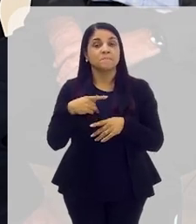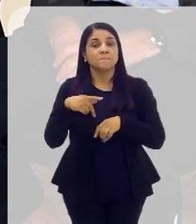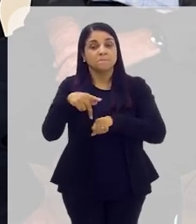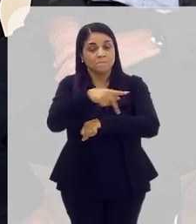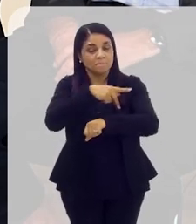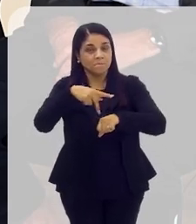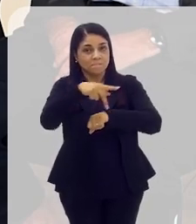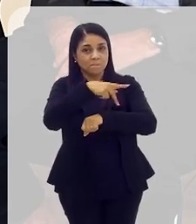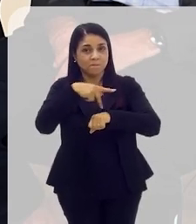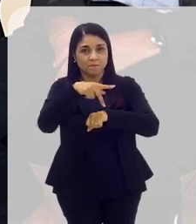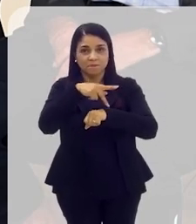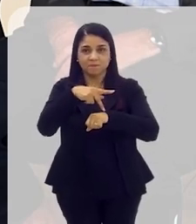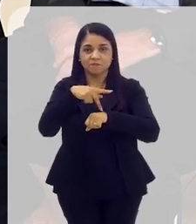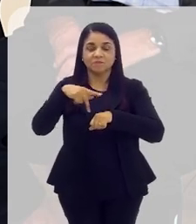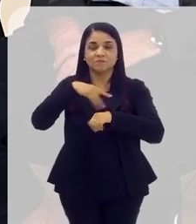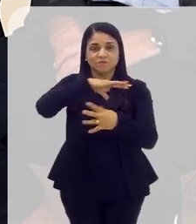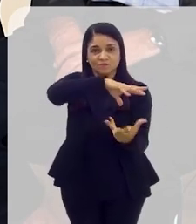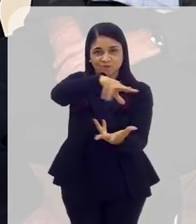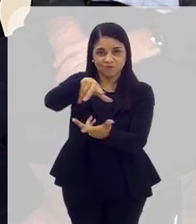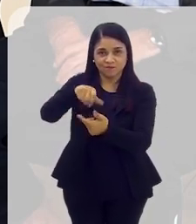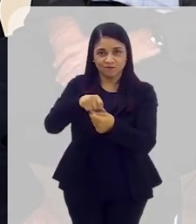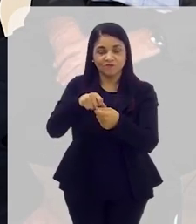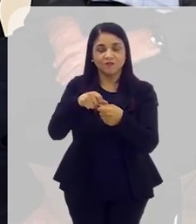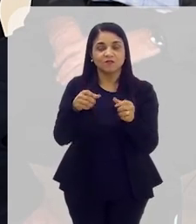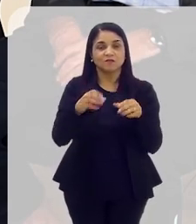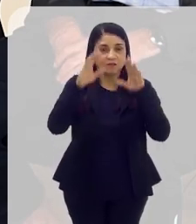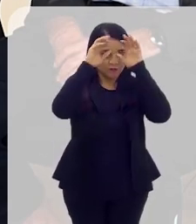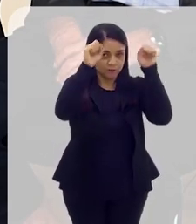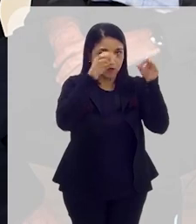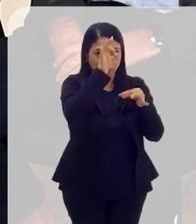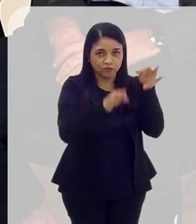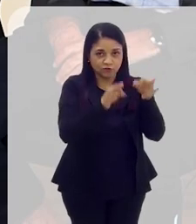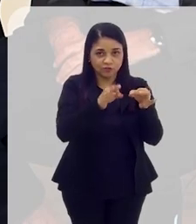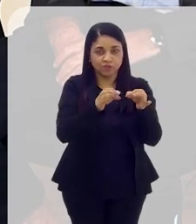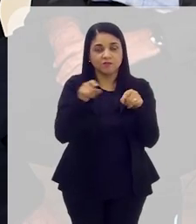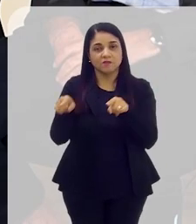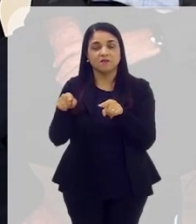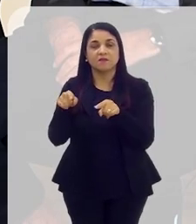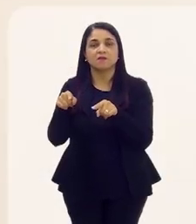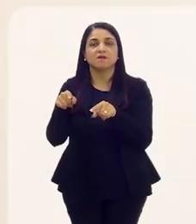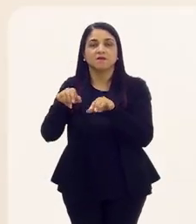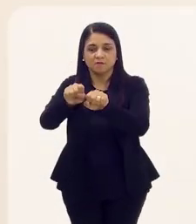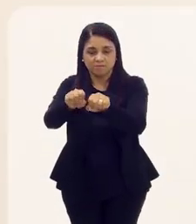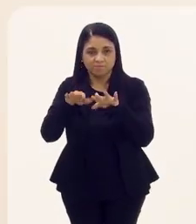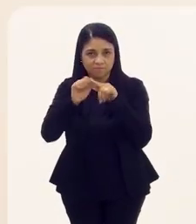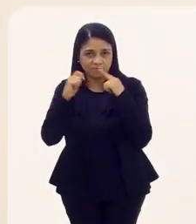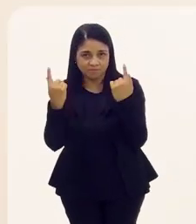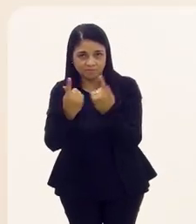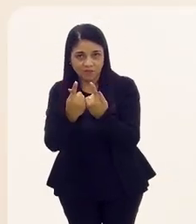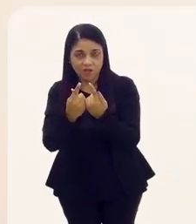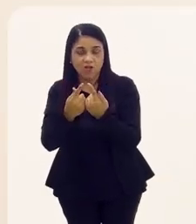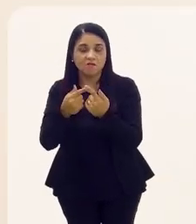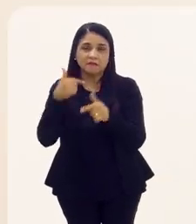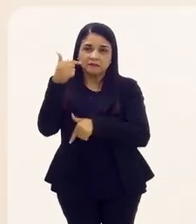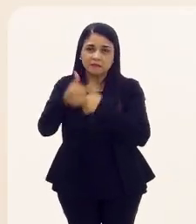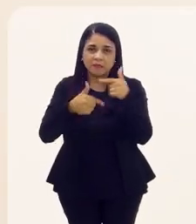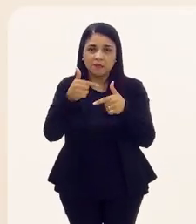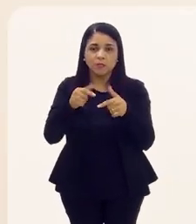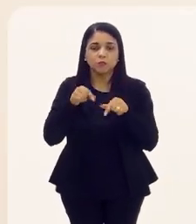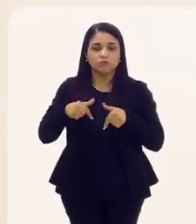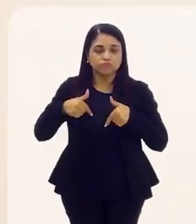jurisdicional internacional, uma integração do Tribunal de Justiça e Assembleia Legislativa, trabalhando aqui as competências e